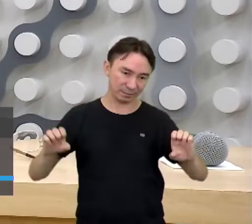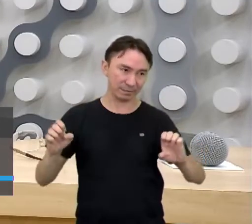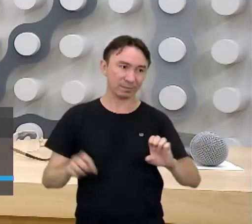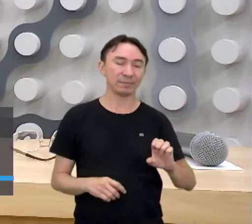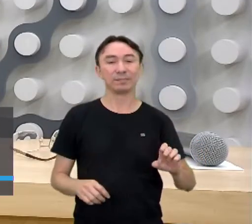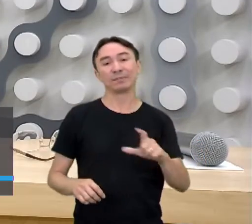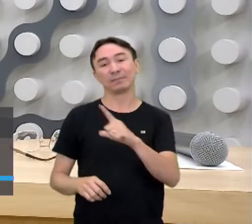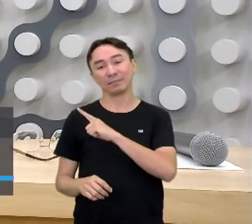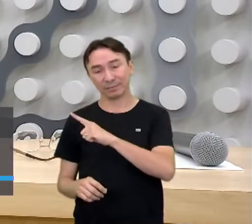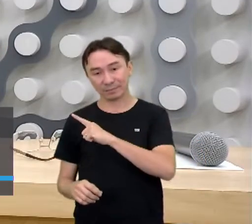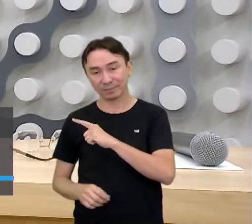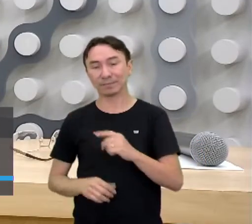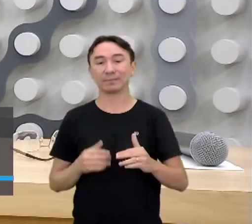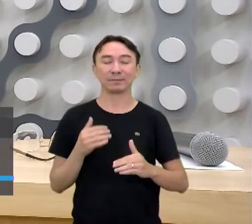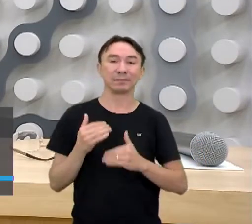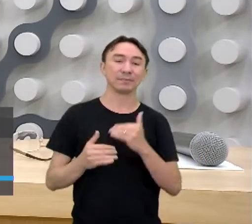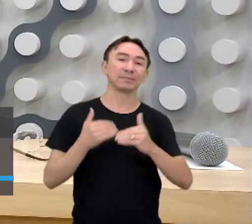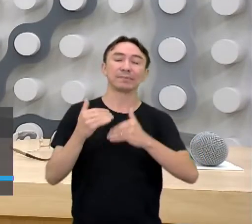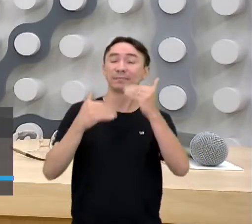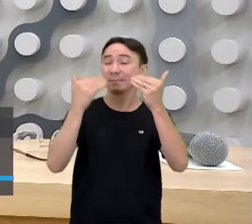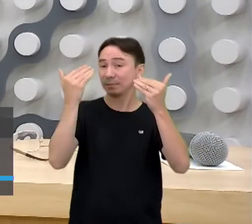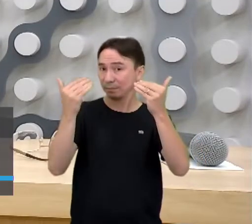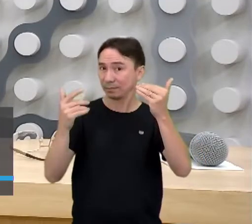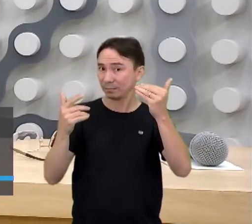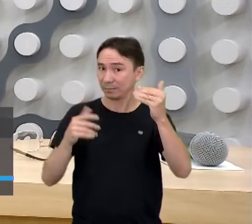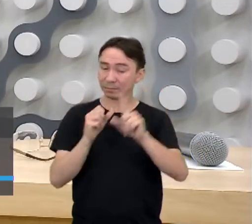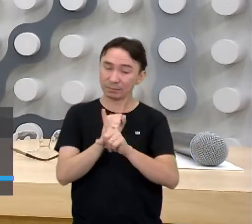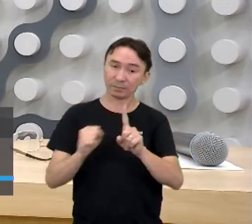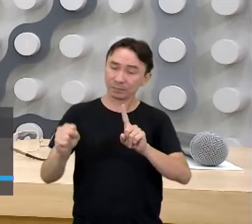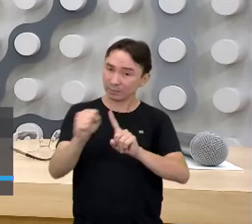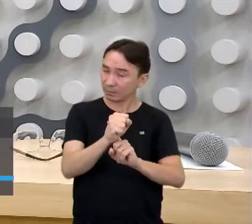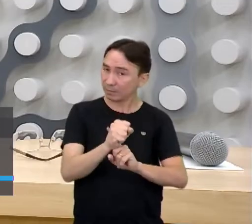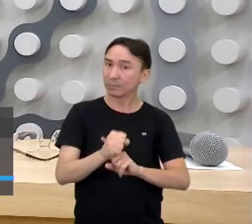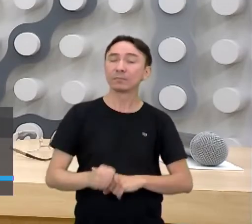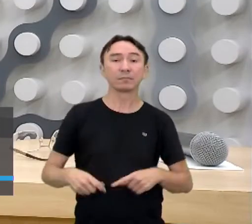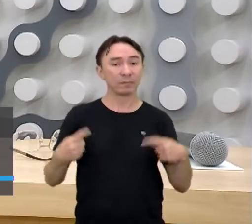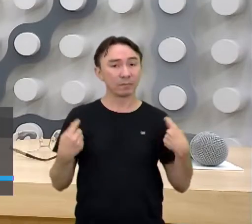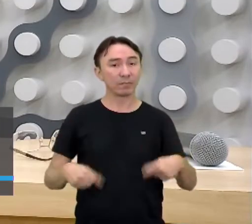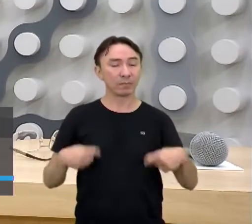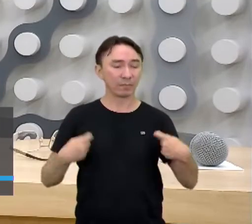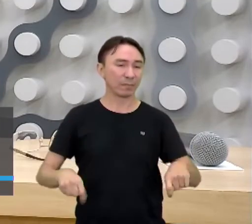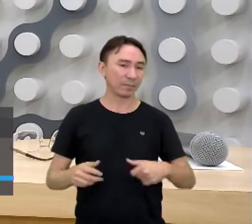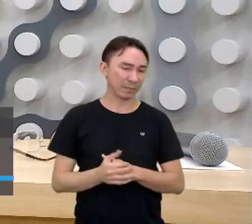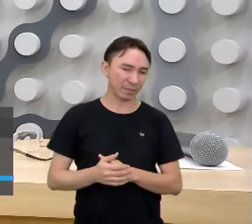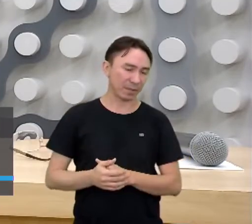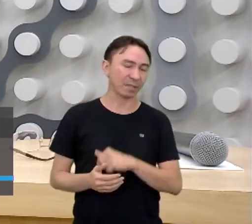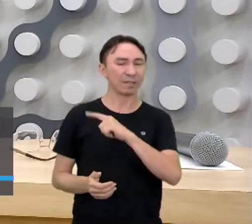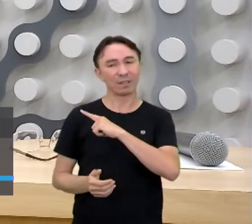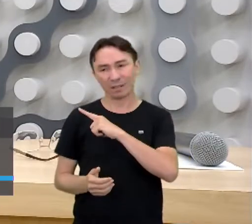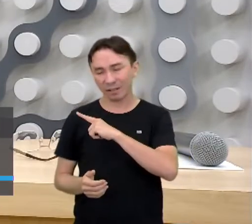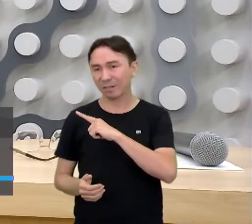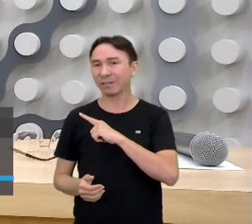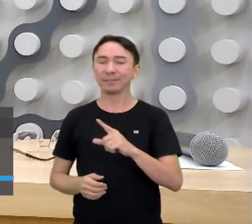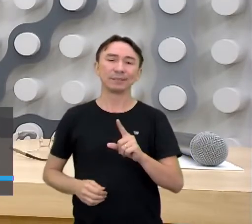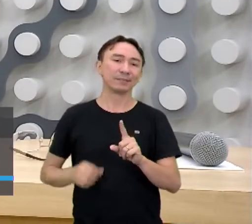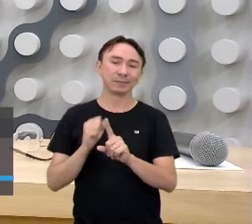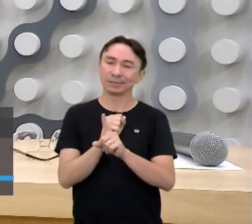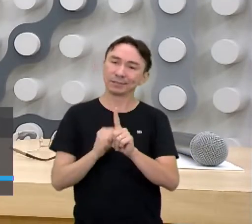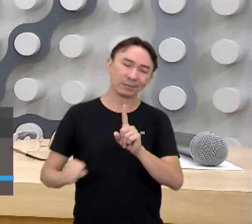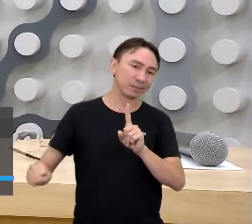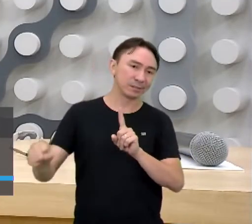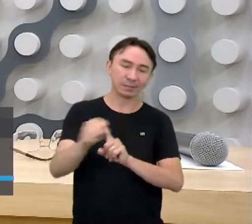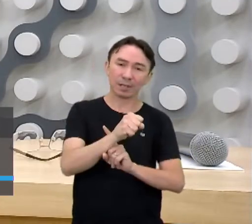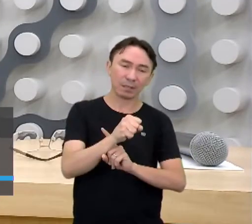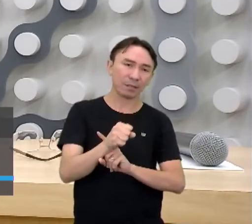social muito avançado. E quando a gente fala nisso, a gente abrange todos os aspectos sociais. Qualidade na